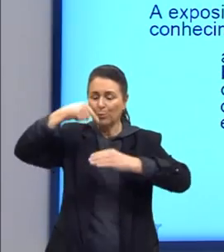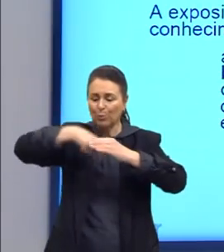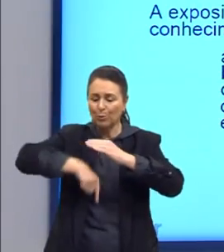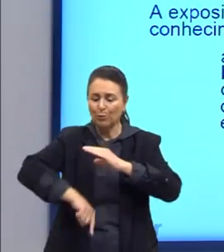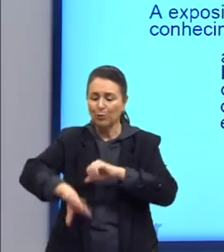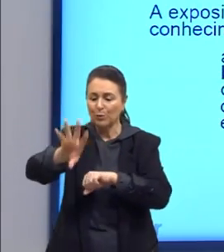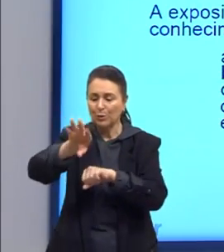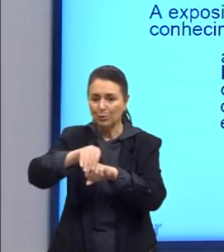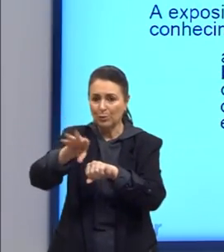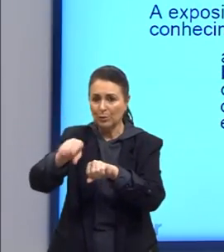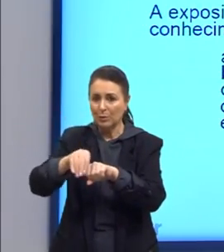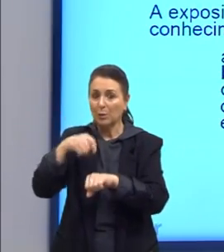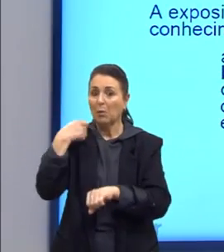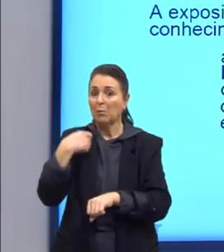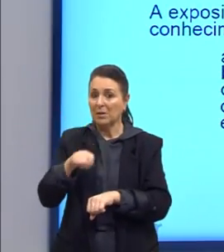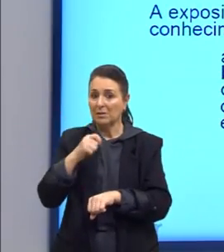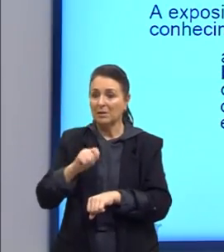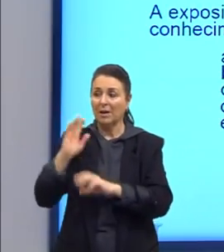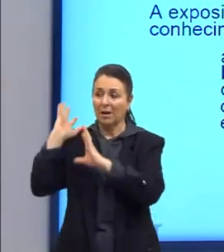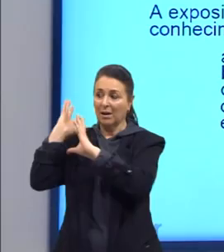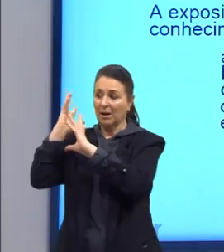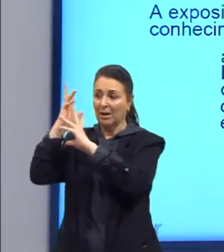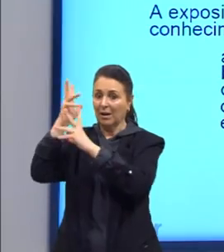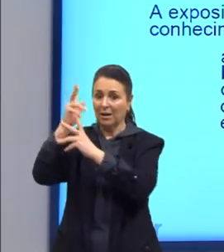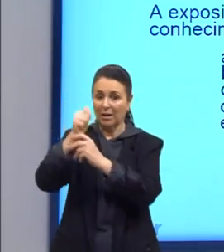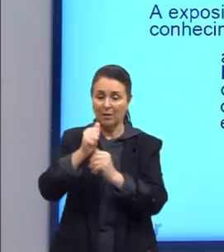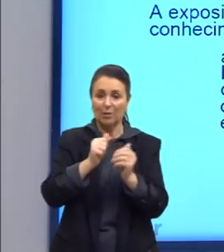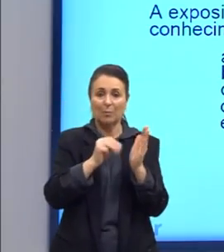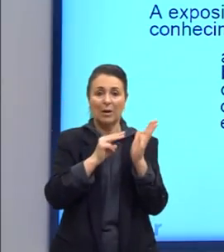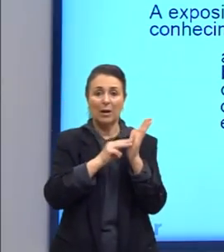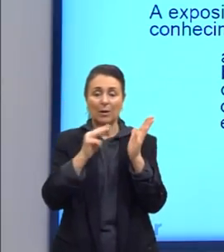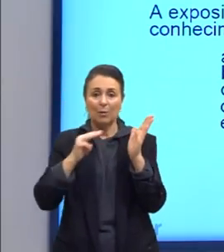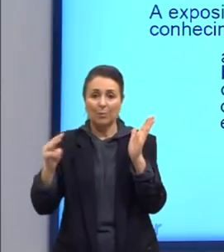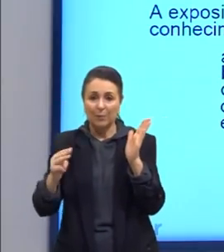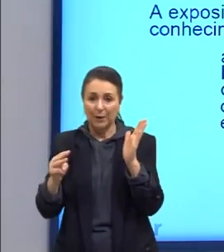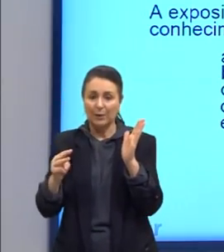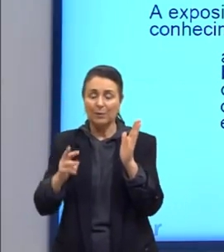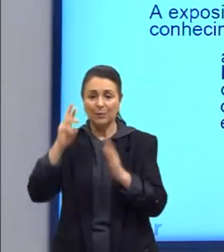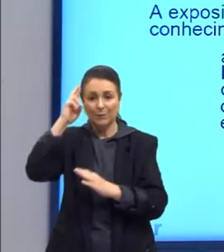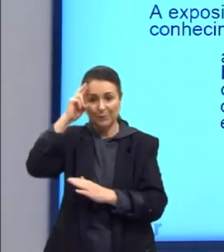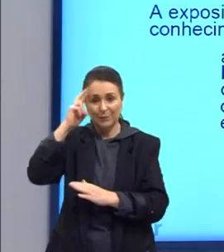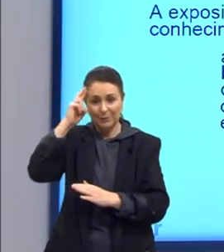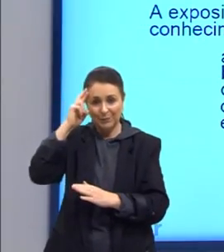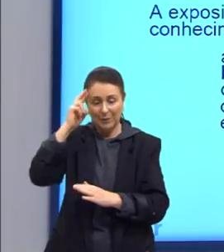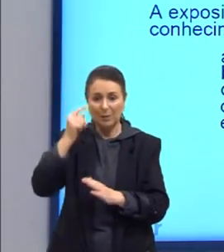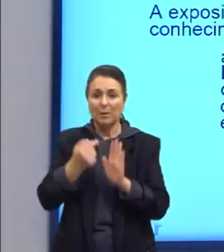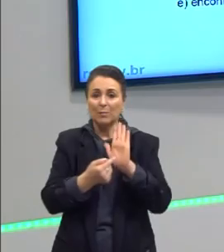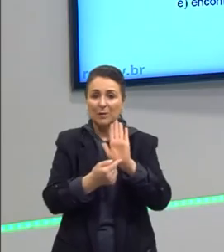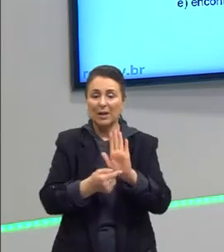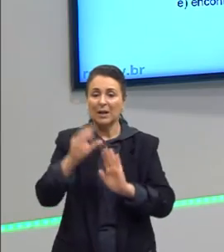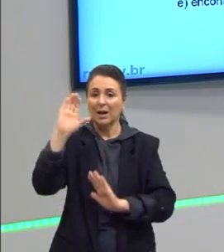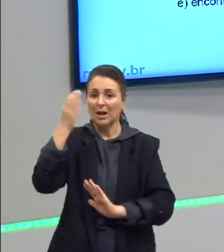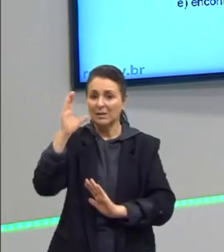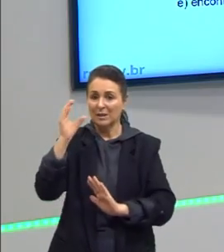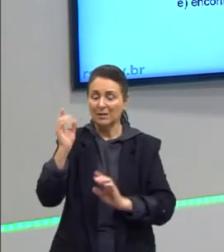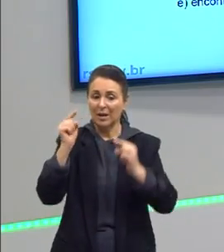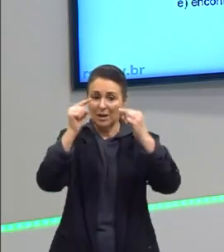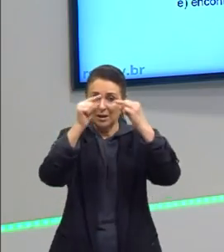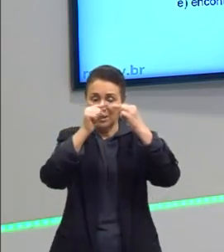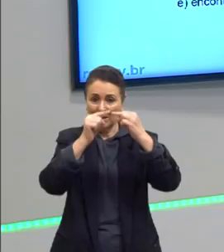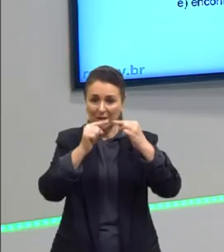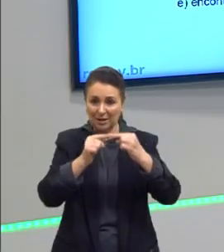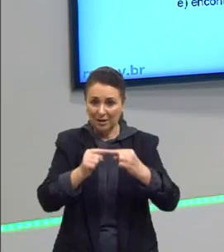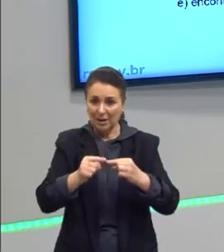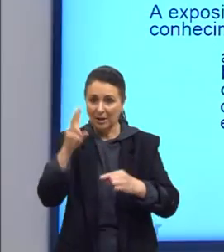deve-se retomar o método da tradição para identificar a ciência como legitimidade. Não. A tradição era a